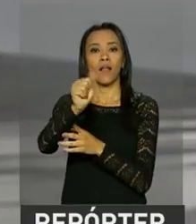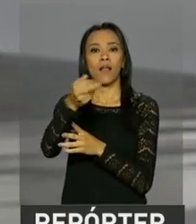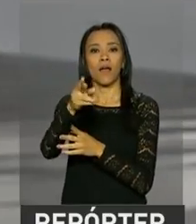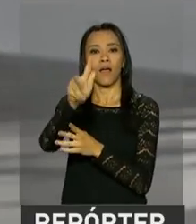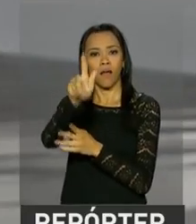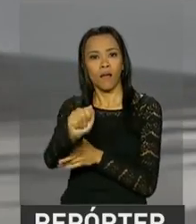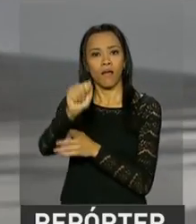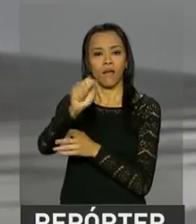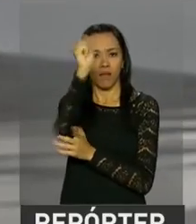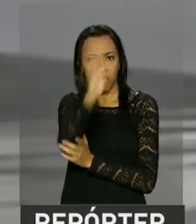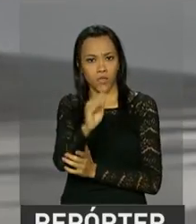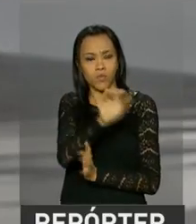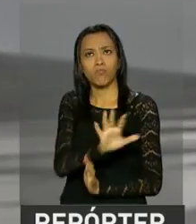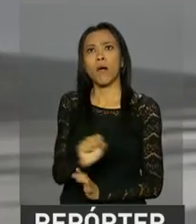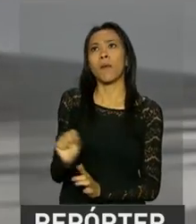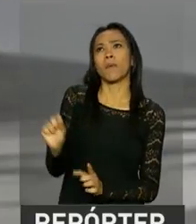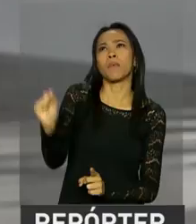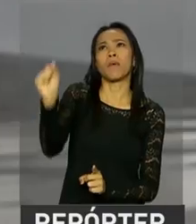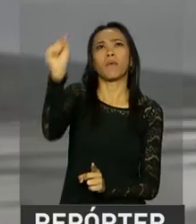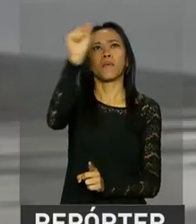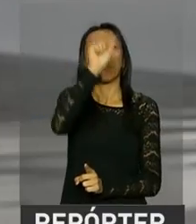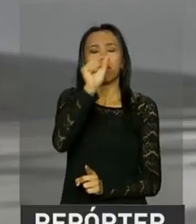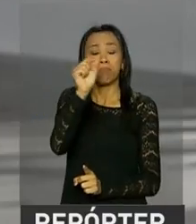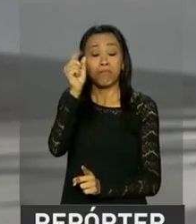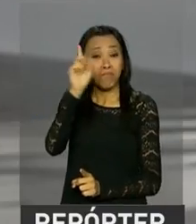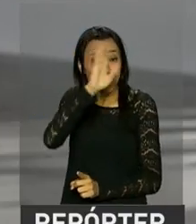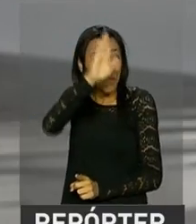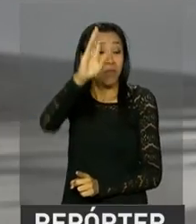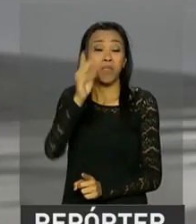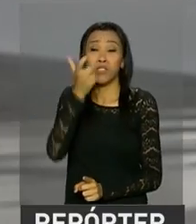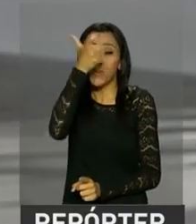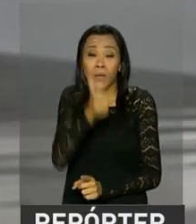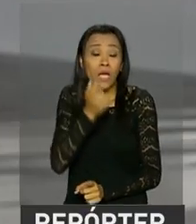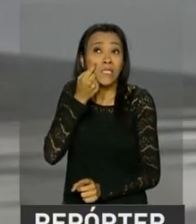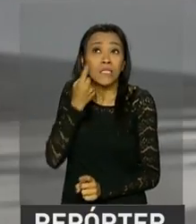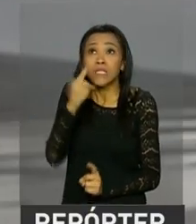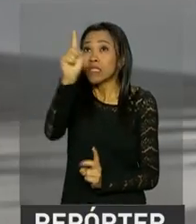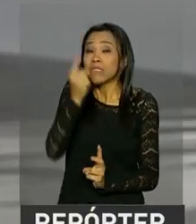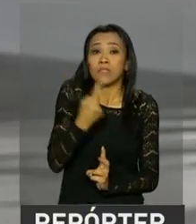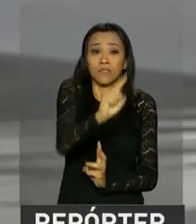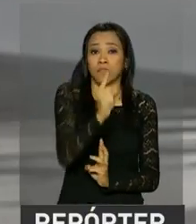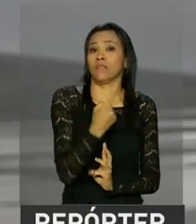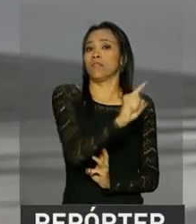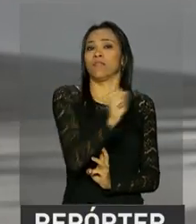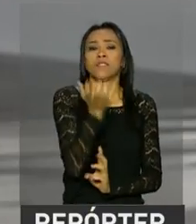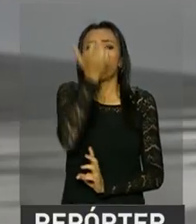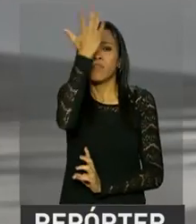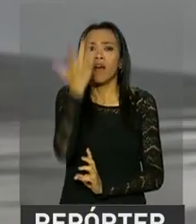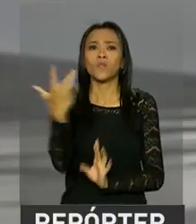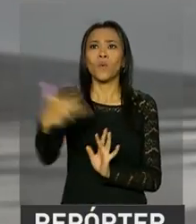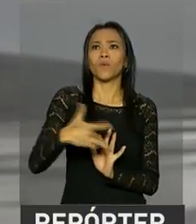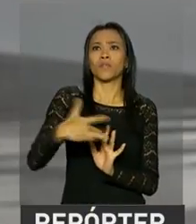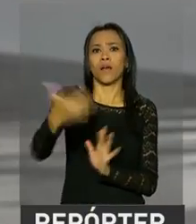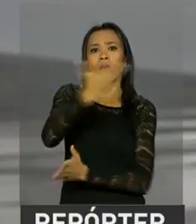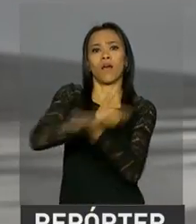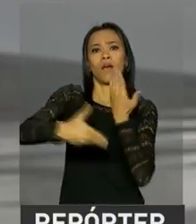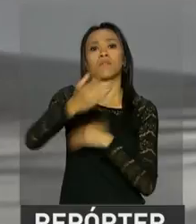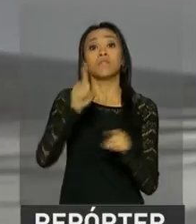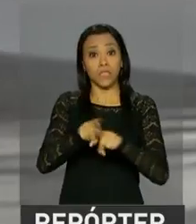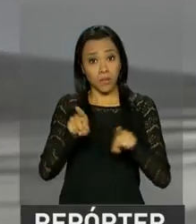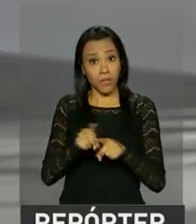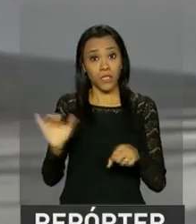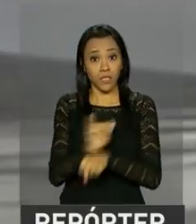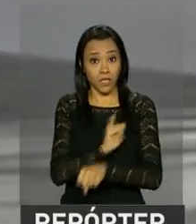nacional, principalmente em regiões remotas, e vai tornar mais segura a comunicação estratégica do governo.